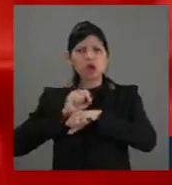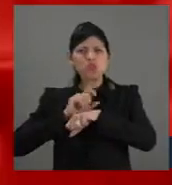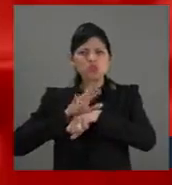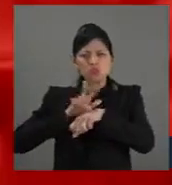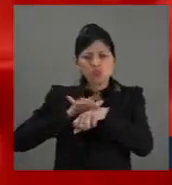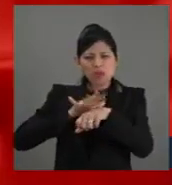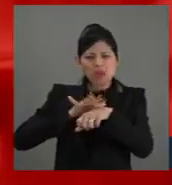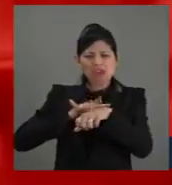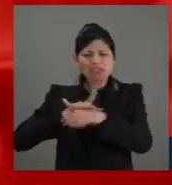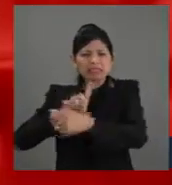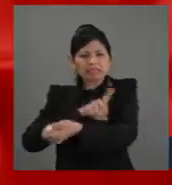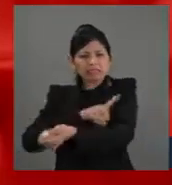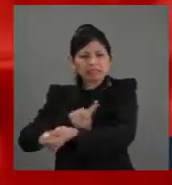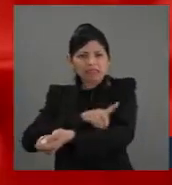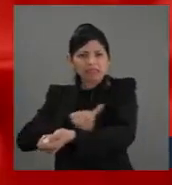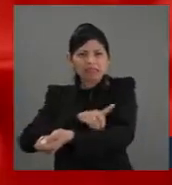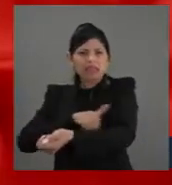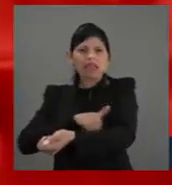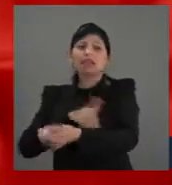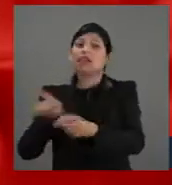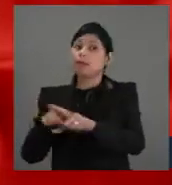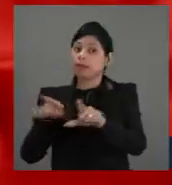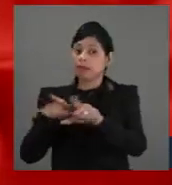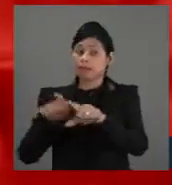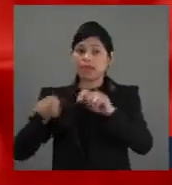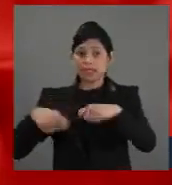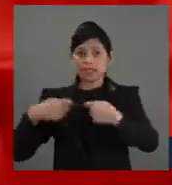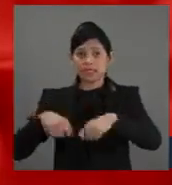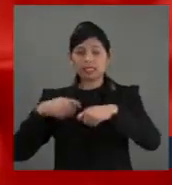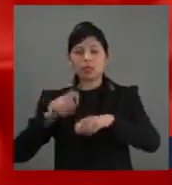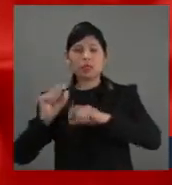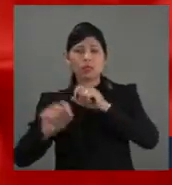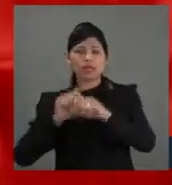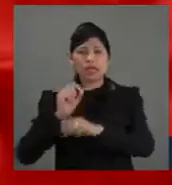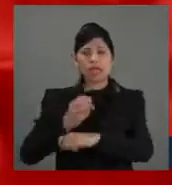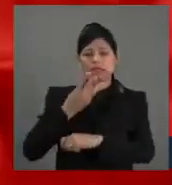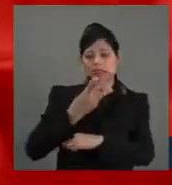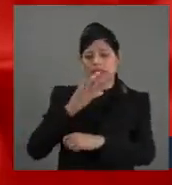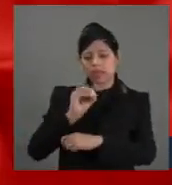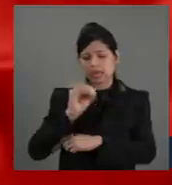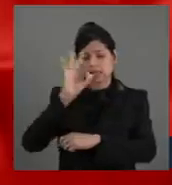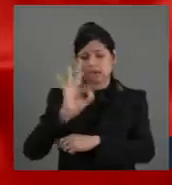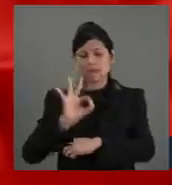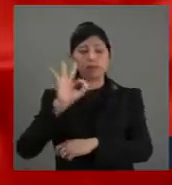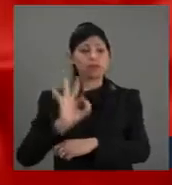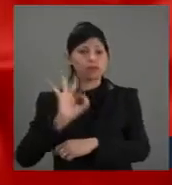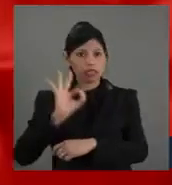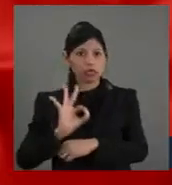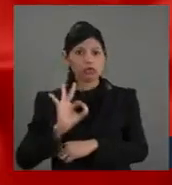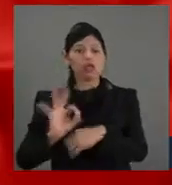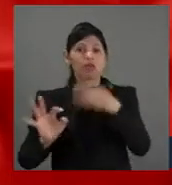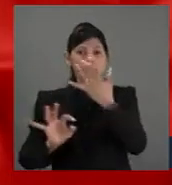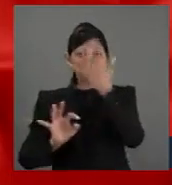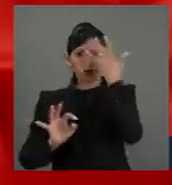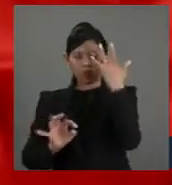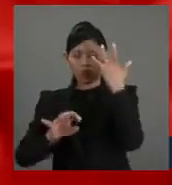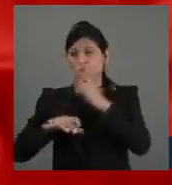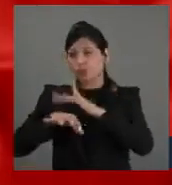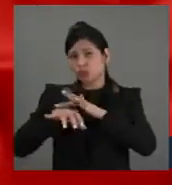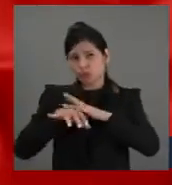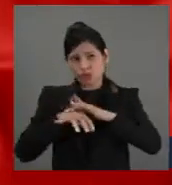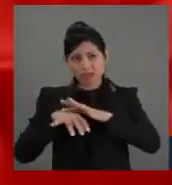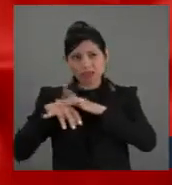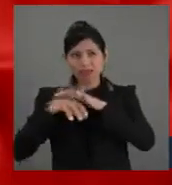correlacionada em 30% dos casos de demência. Os custos com o